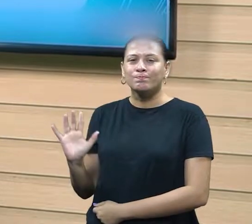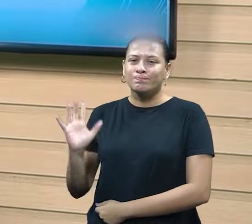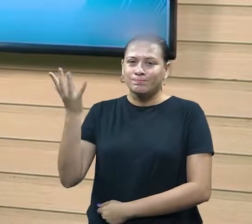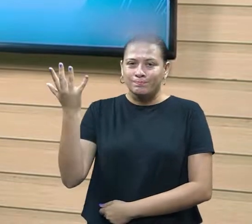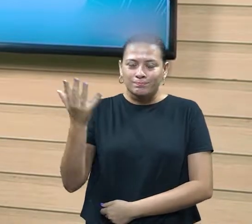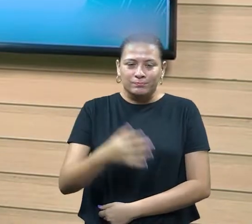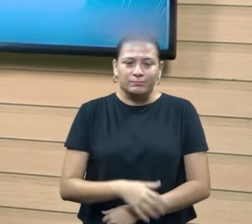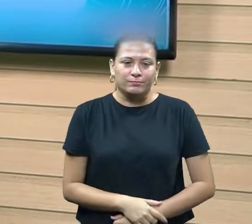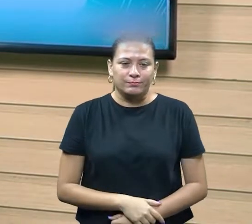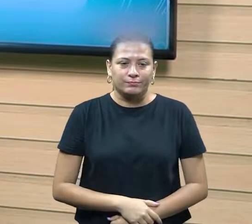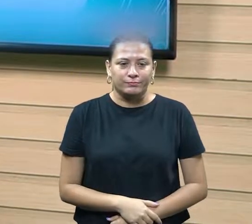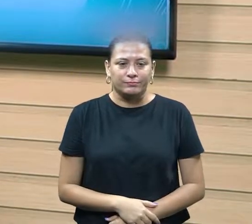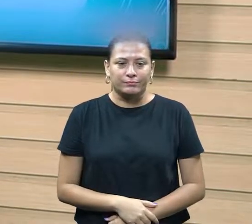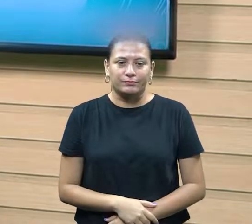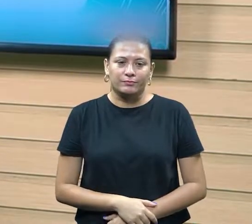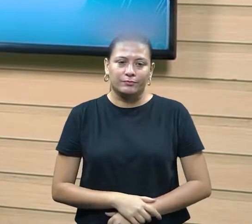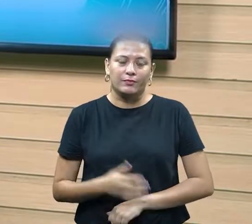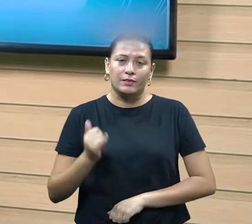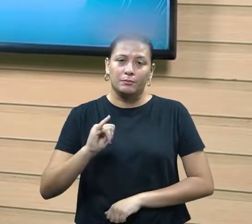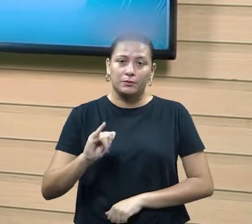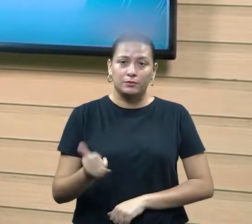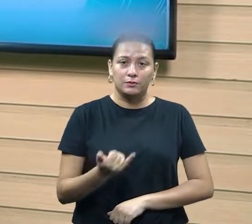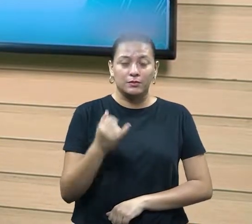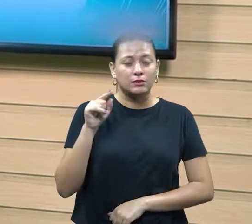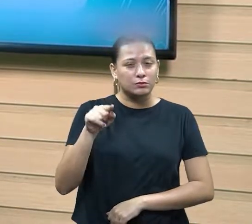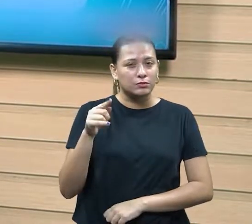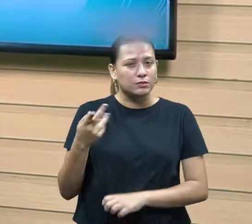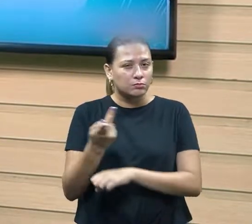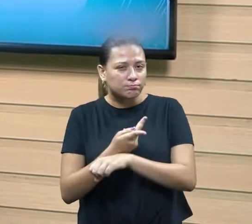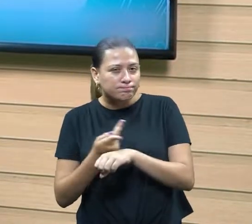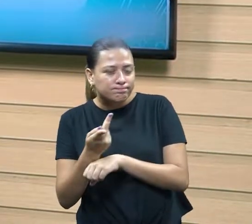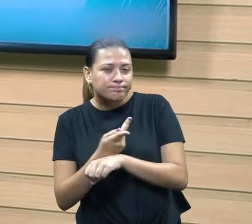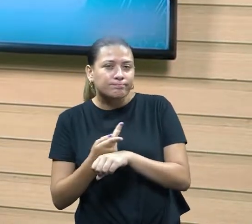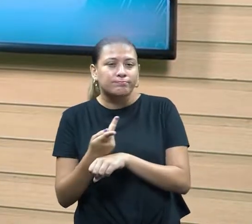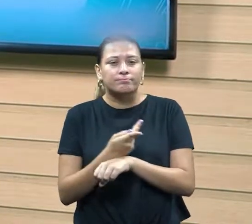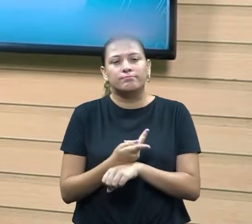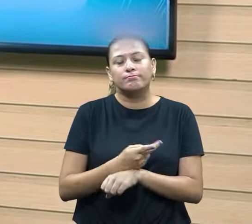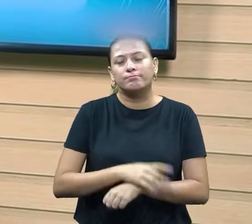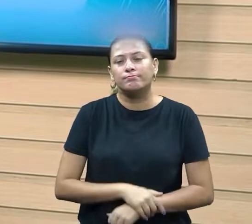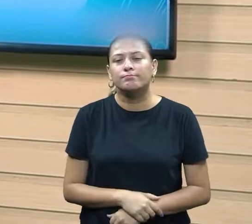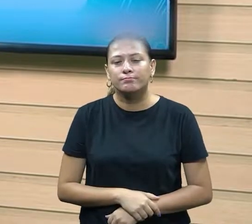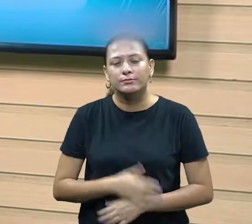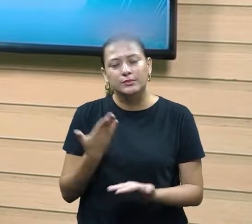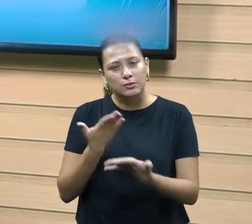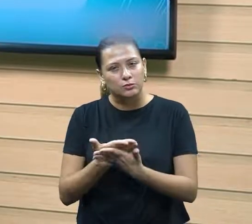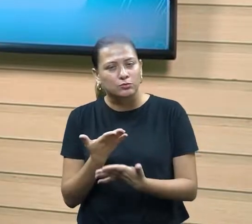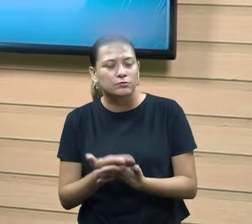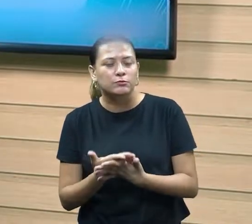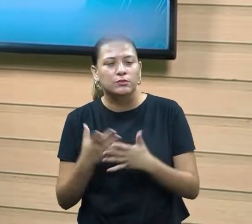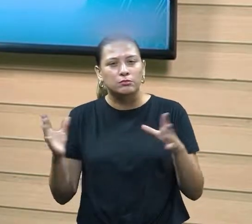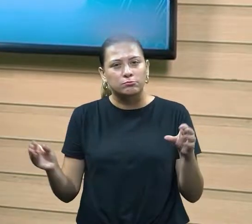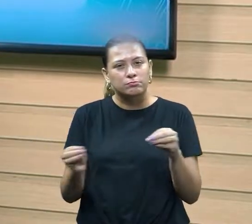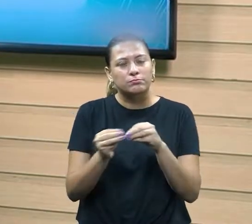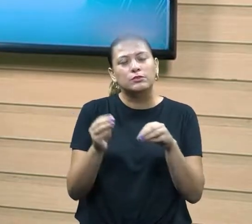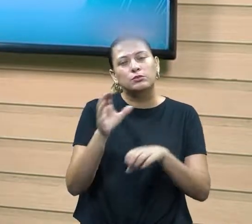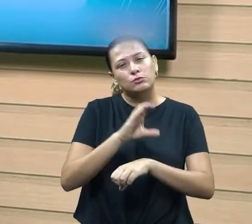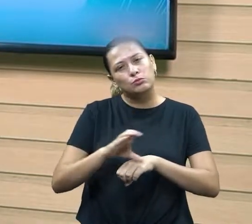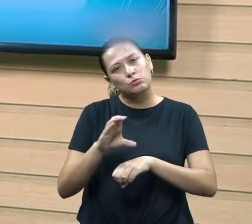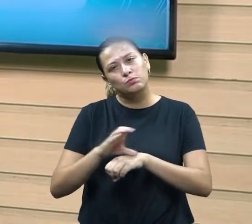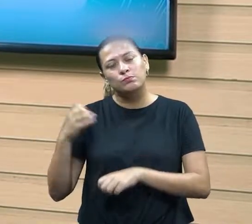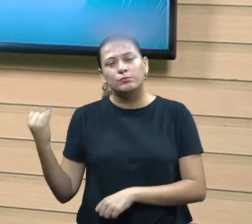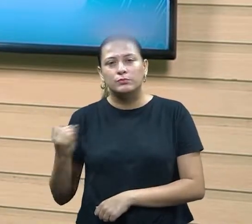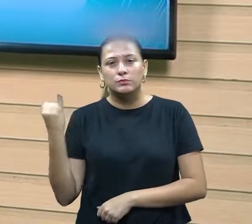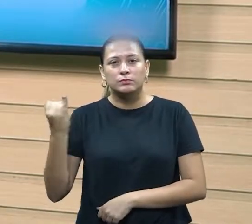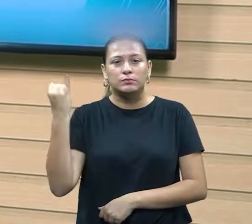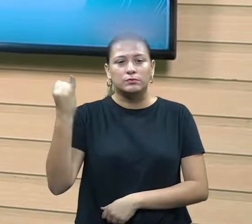essa oportunidade que vocês estão buscando e está fazendo parte desse curso, que é muito importante para o